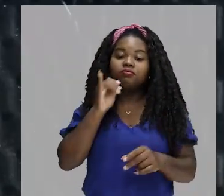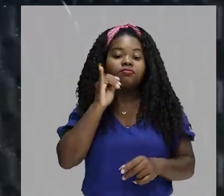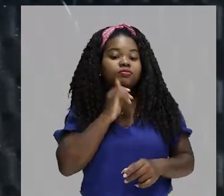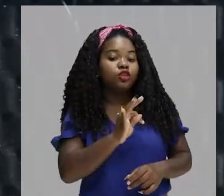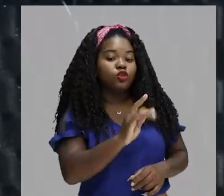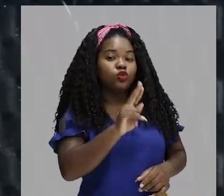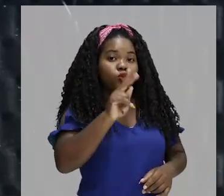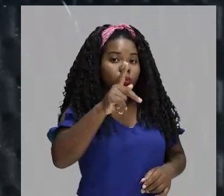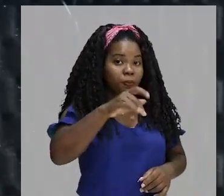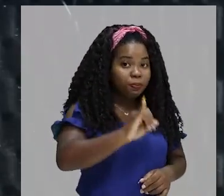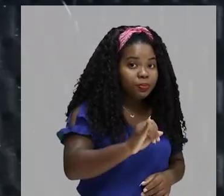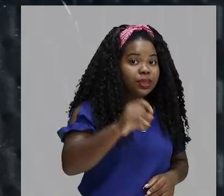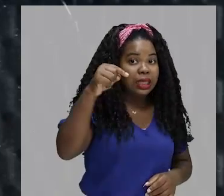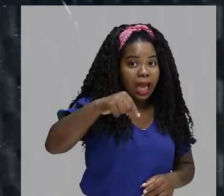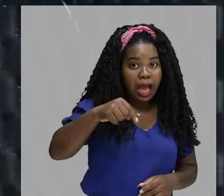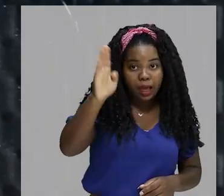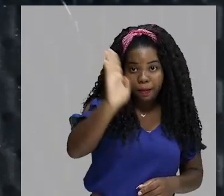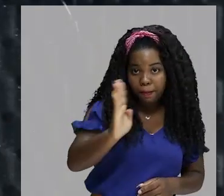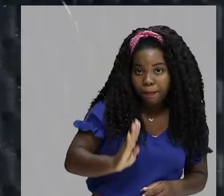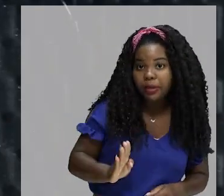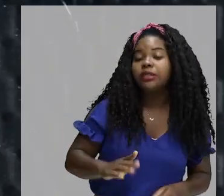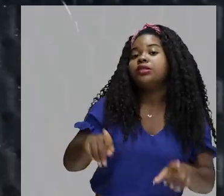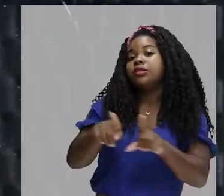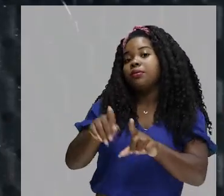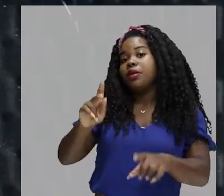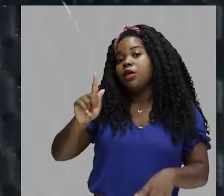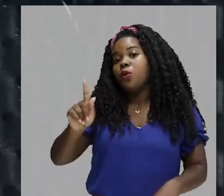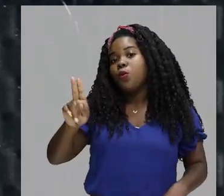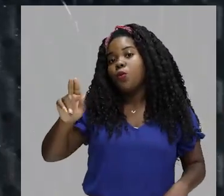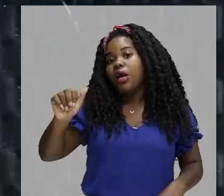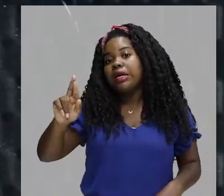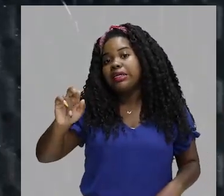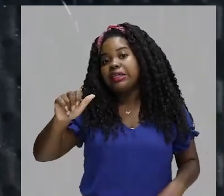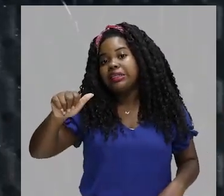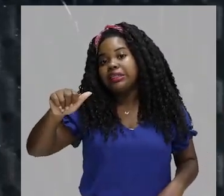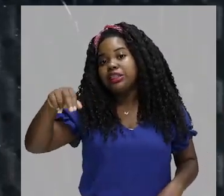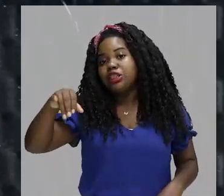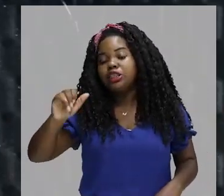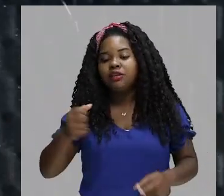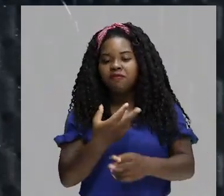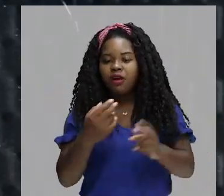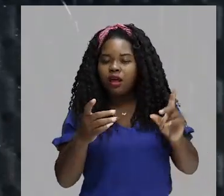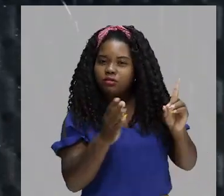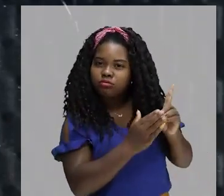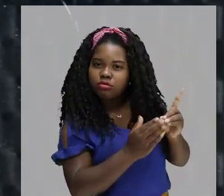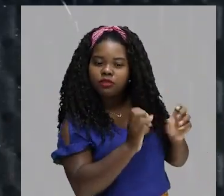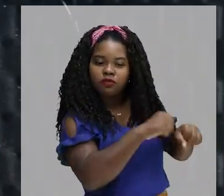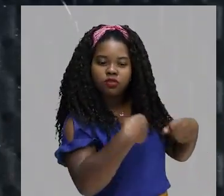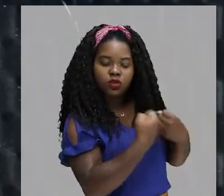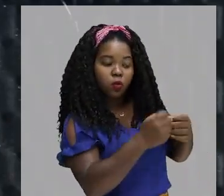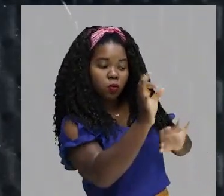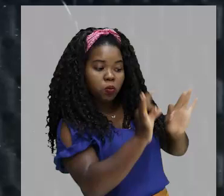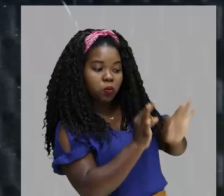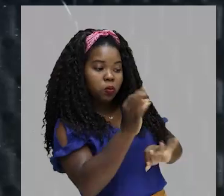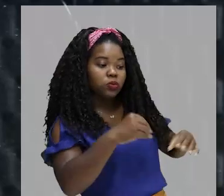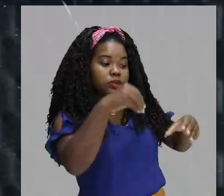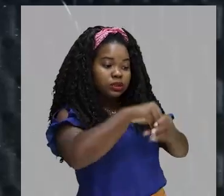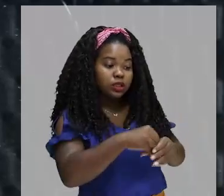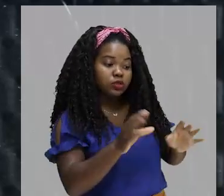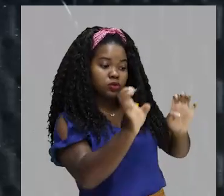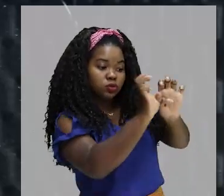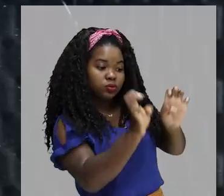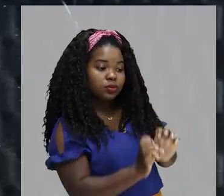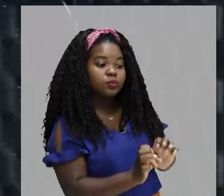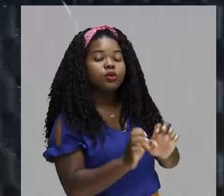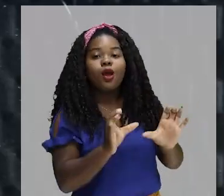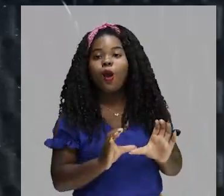tupis aqui no litoral brasileiro, os nossos guaranis, que foram sociedades que se organizaram dentro de uma estrutura